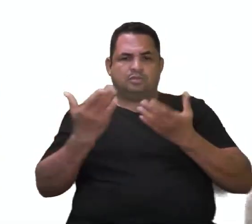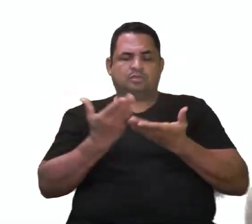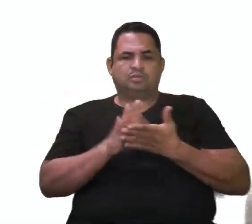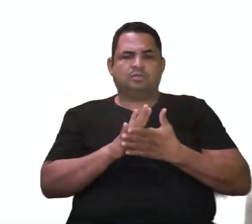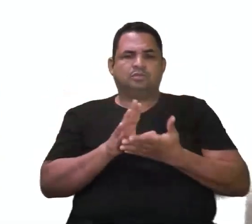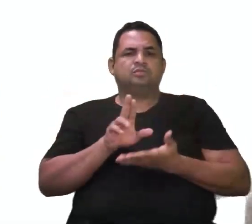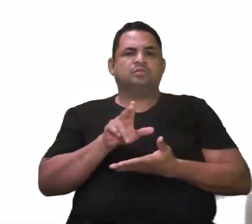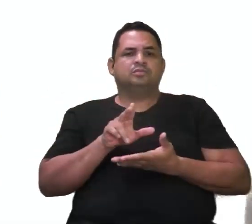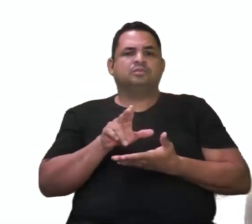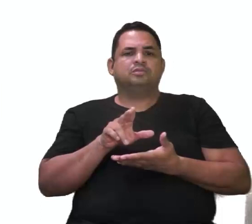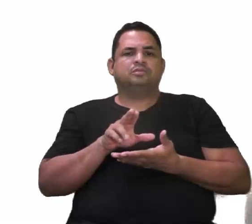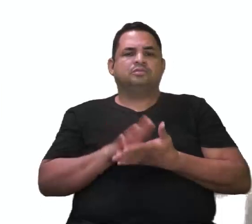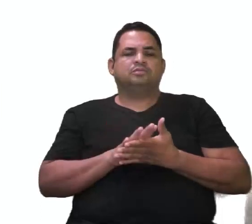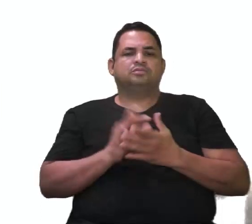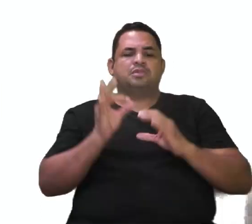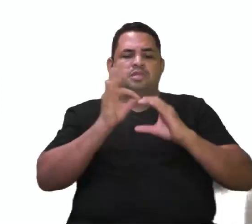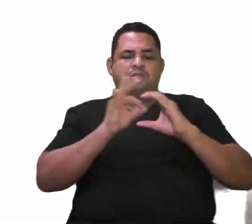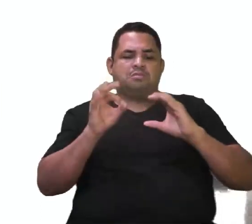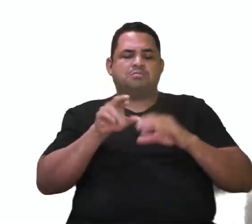Embriologicamente, eles são iguais.